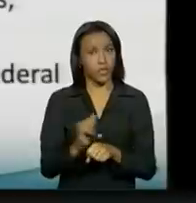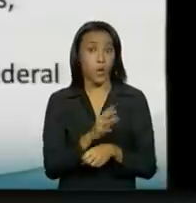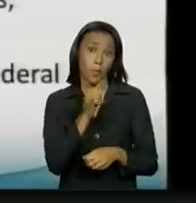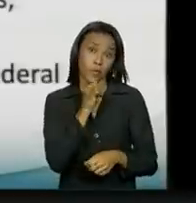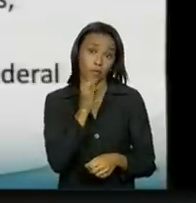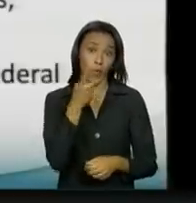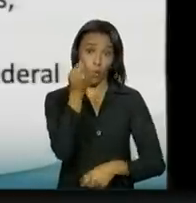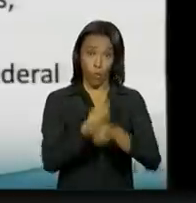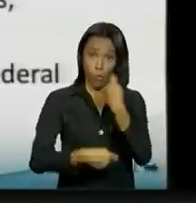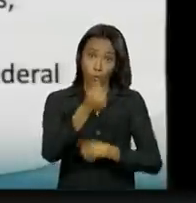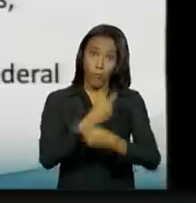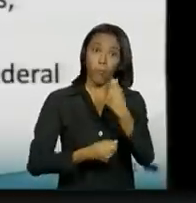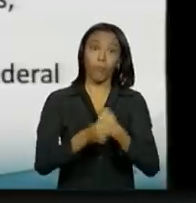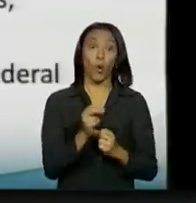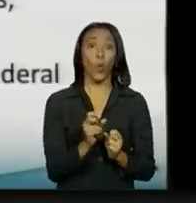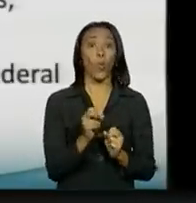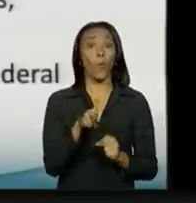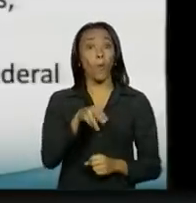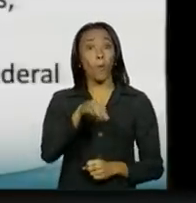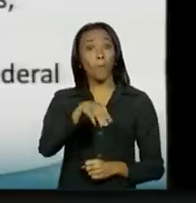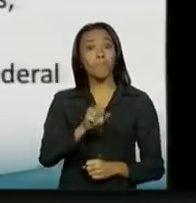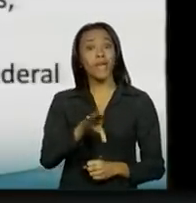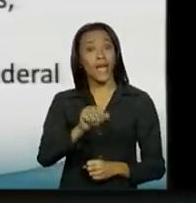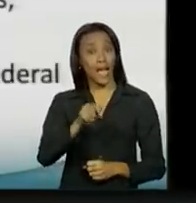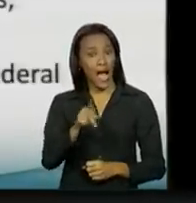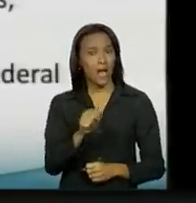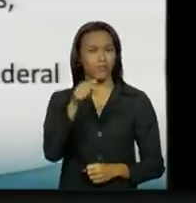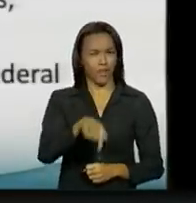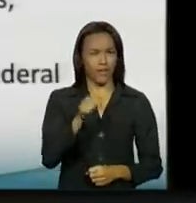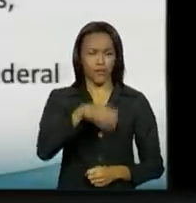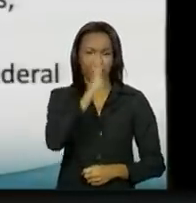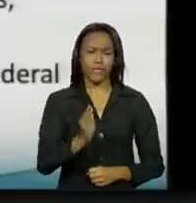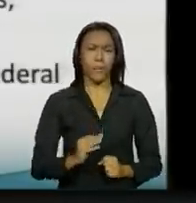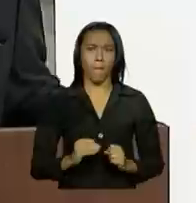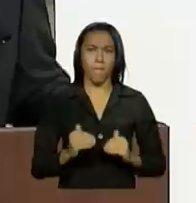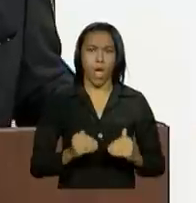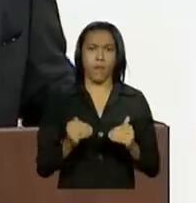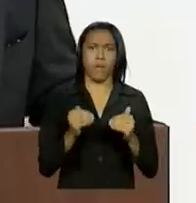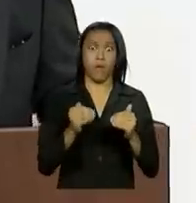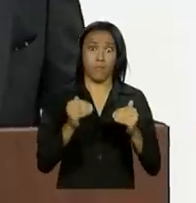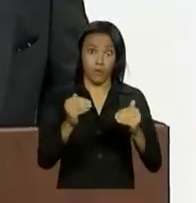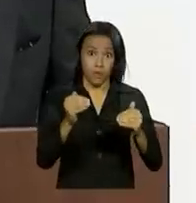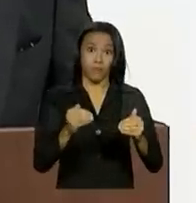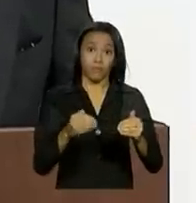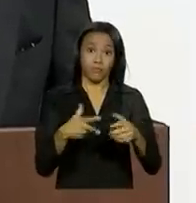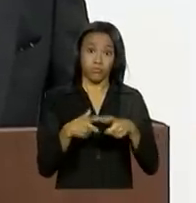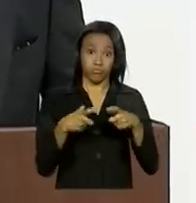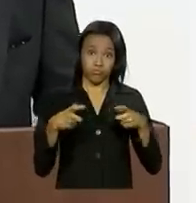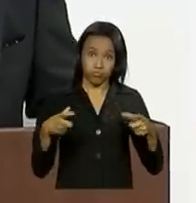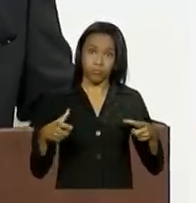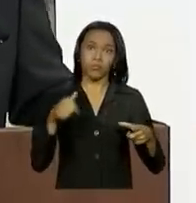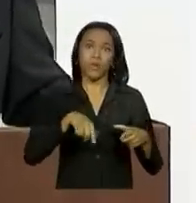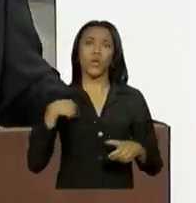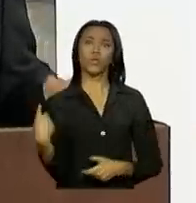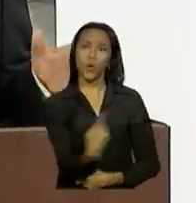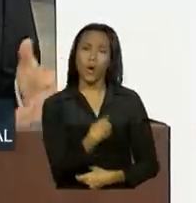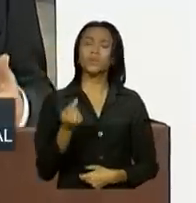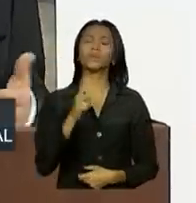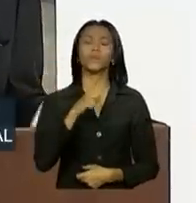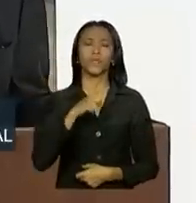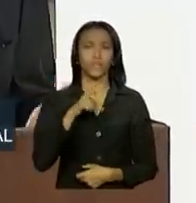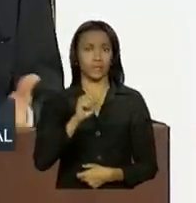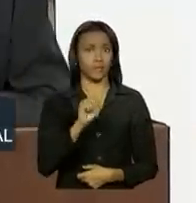de consumo do Brasil é um dos que mais cresce ou continua crescendo, nós somos